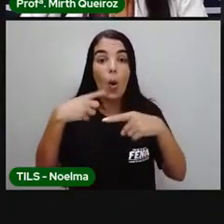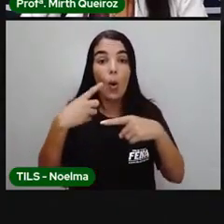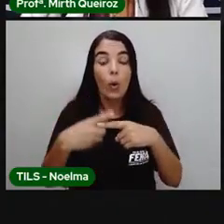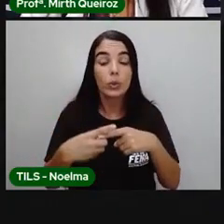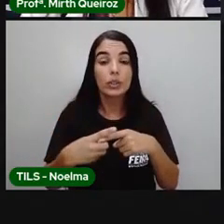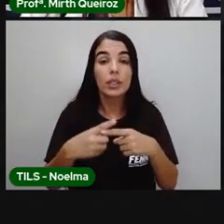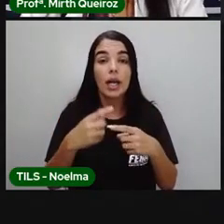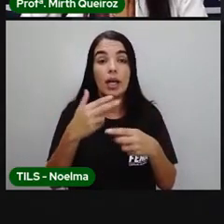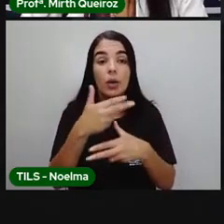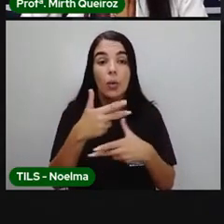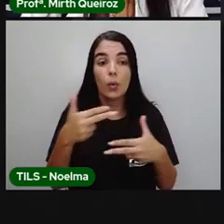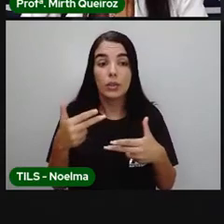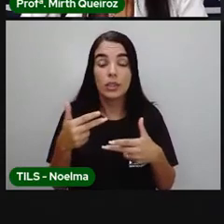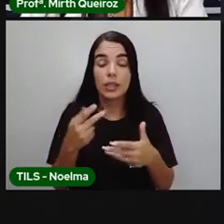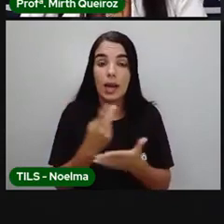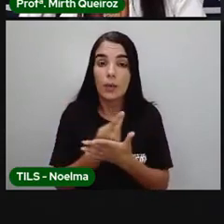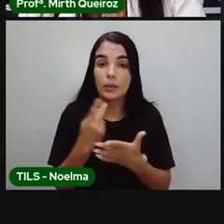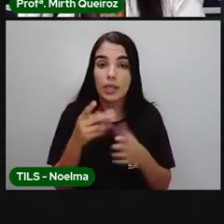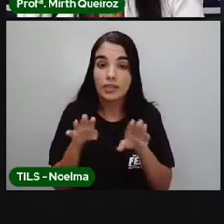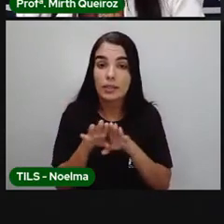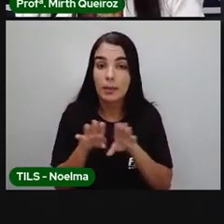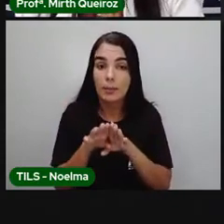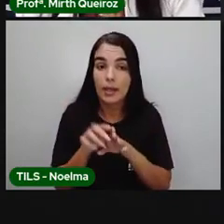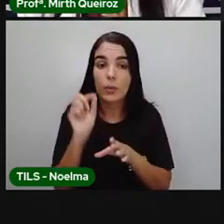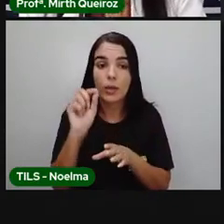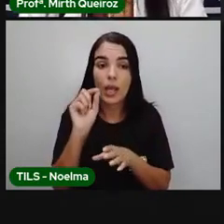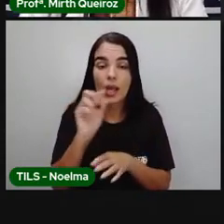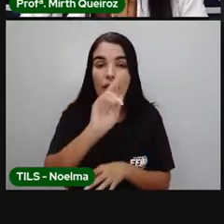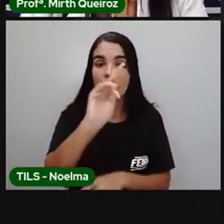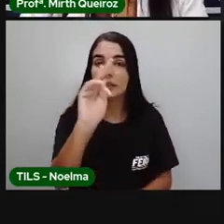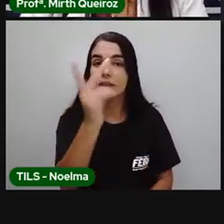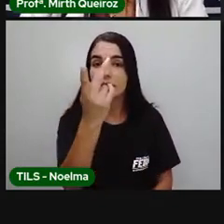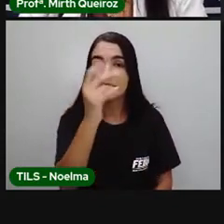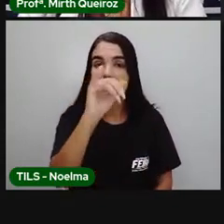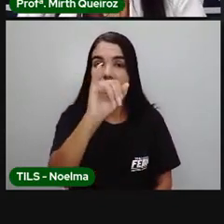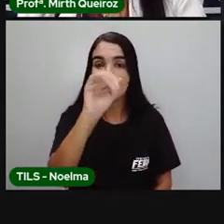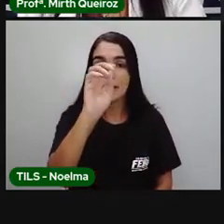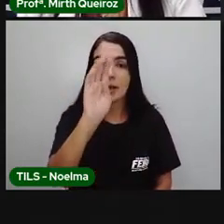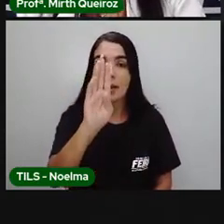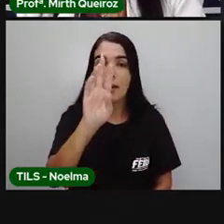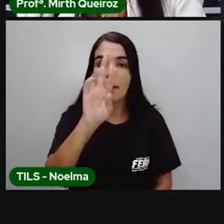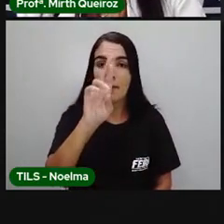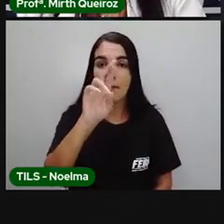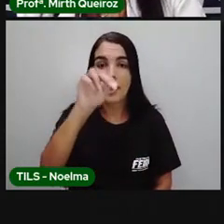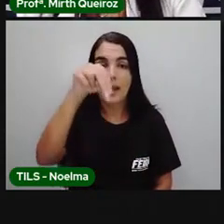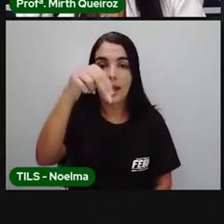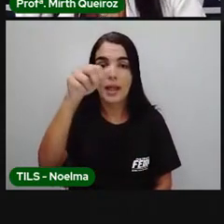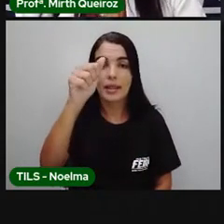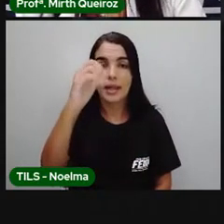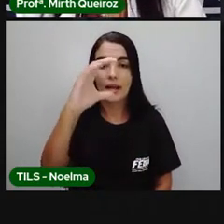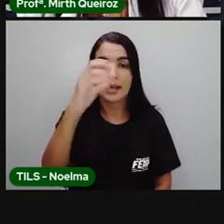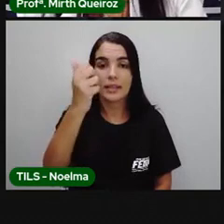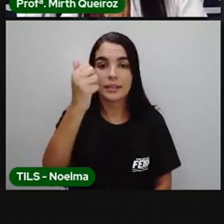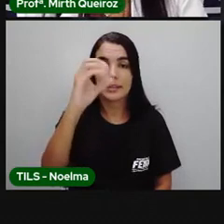animal também, que acontece devido à temperatura, é a hibernação, né? Aí nós temos um urso hibernado.